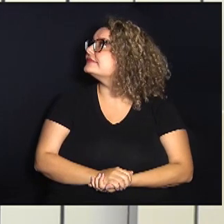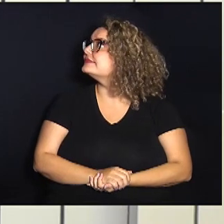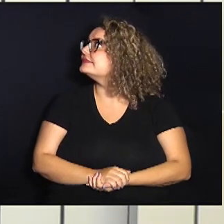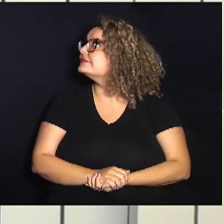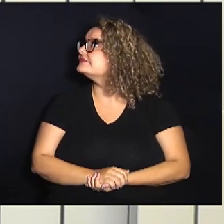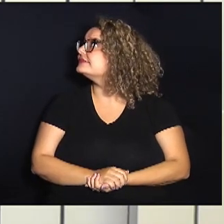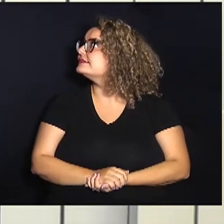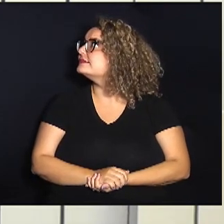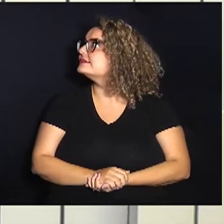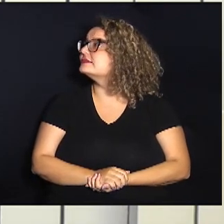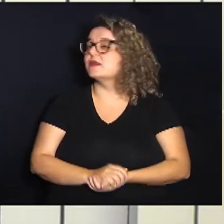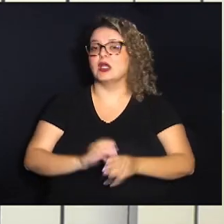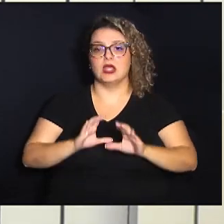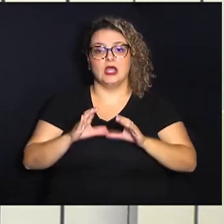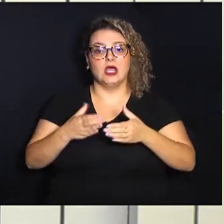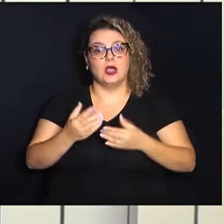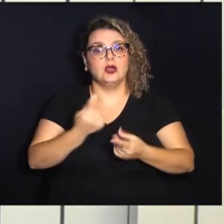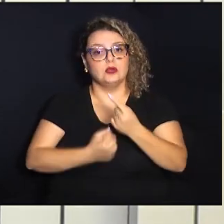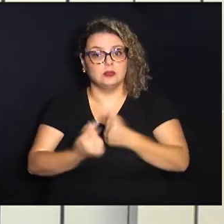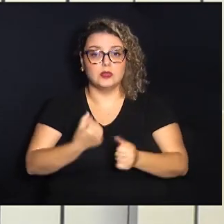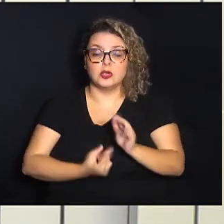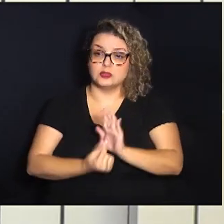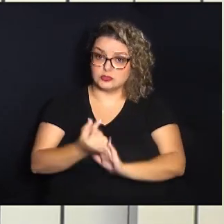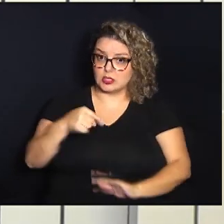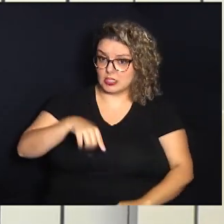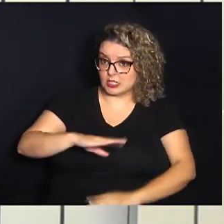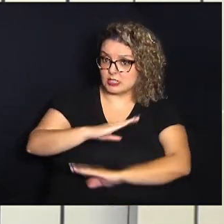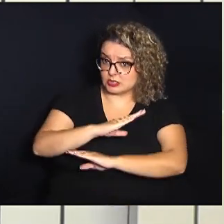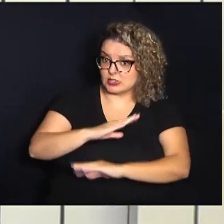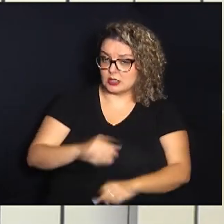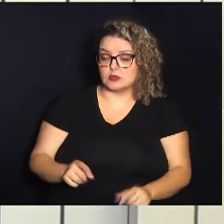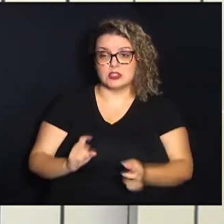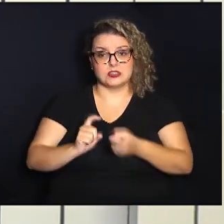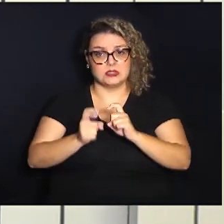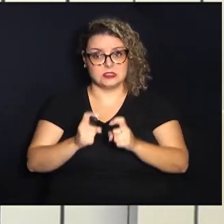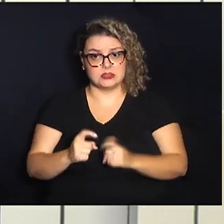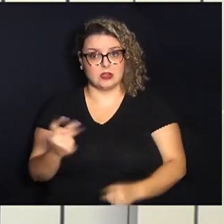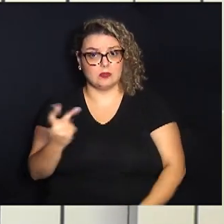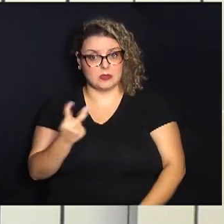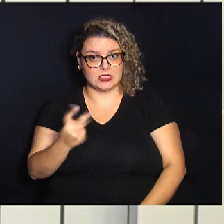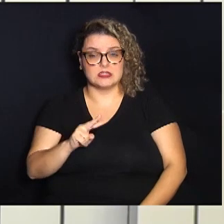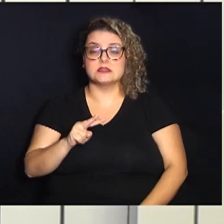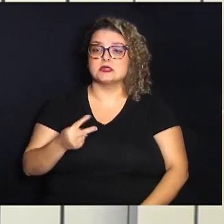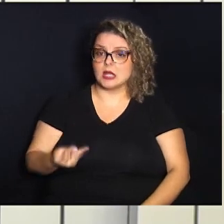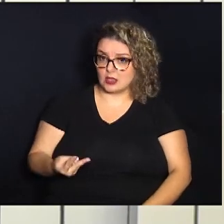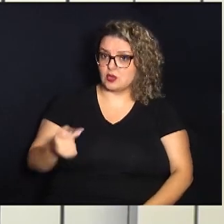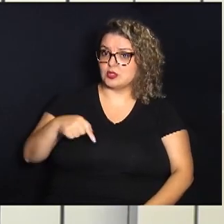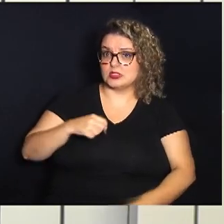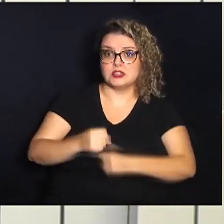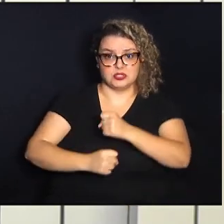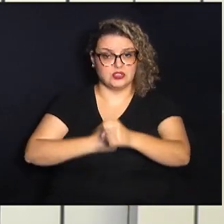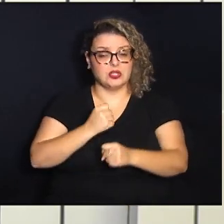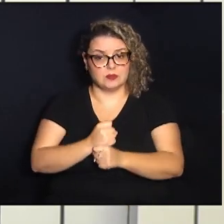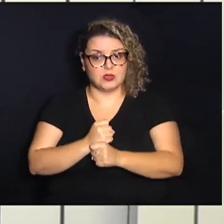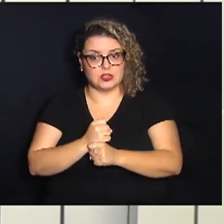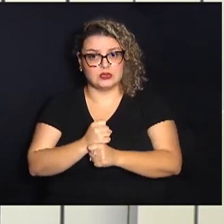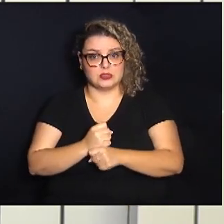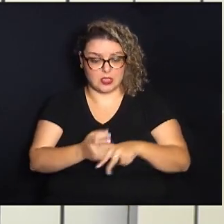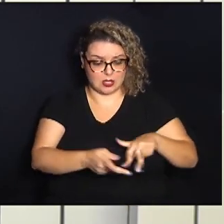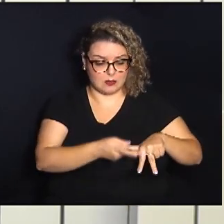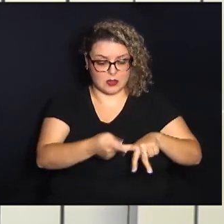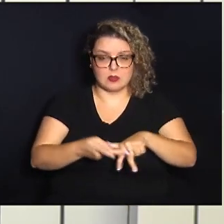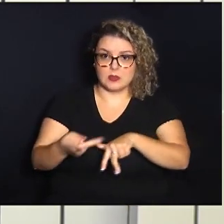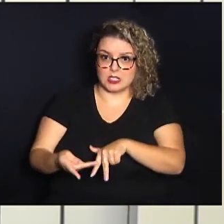A Comissão de Finanças e Orçamento aqui da Câmara se reuniu pela segunda vez neste ano e deu o parecer